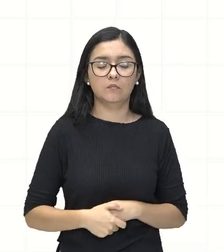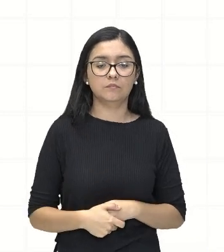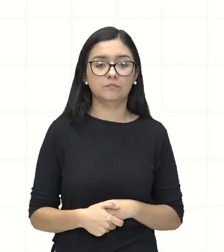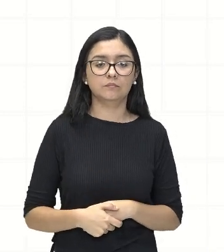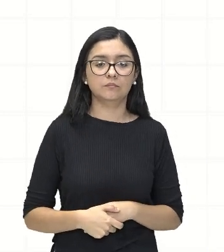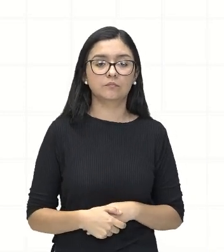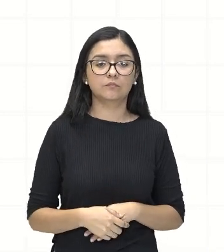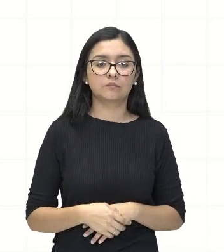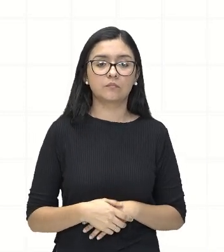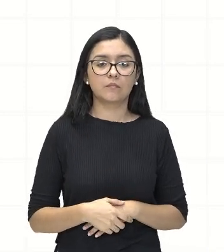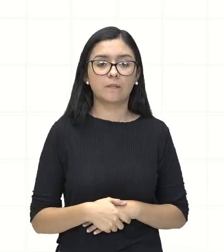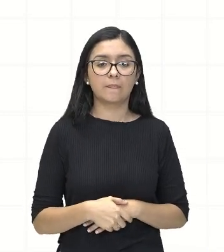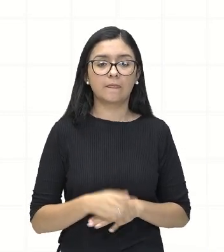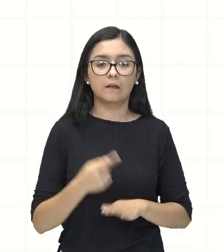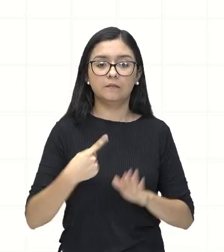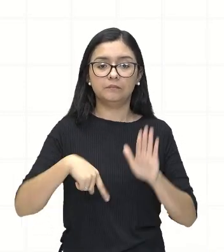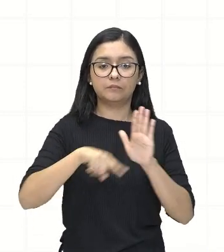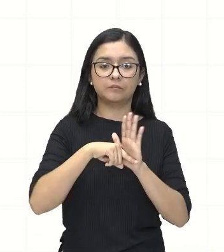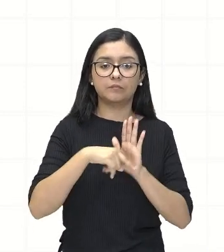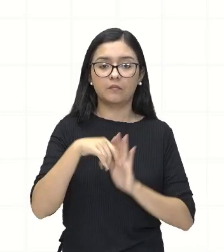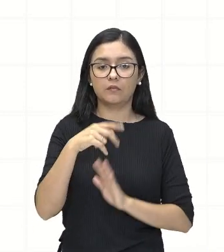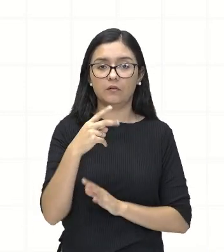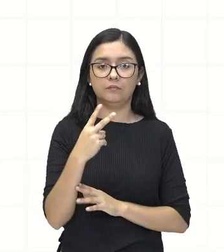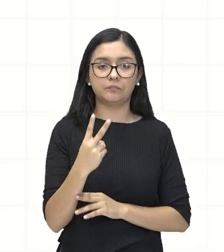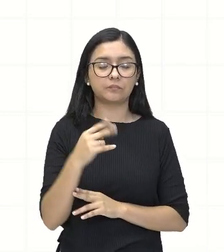E fica menos 2Y.